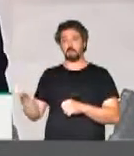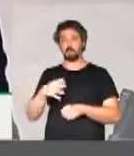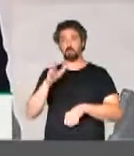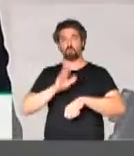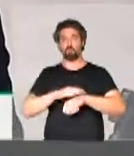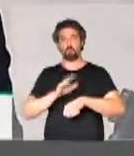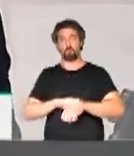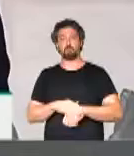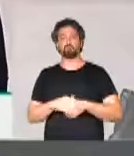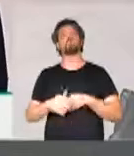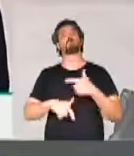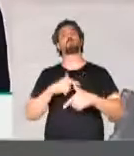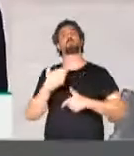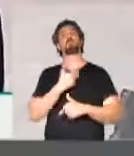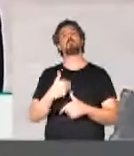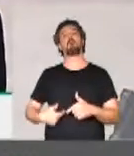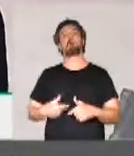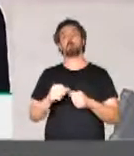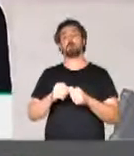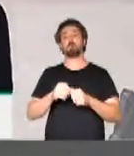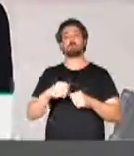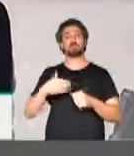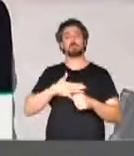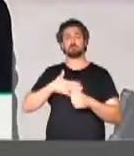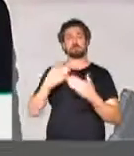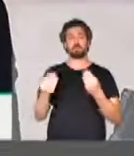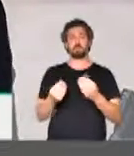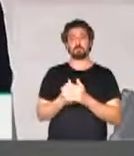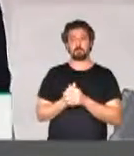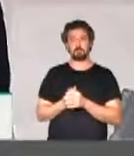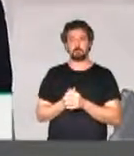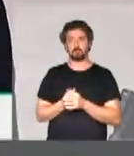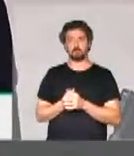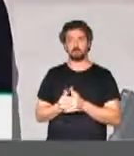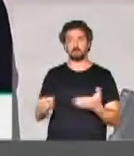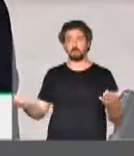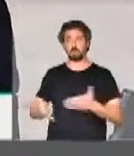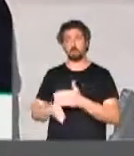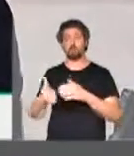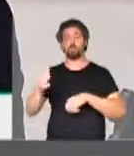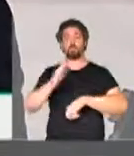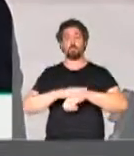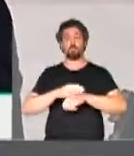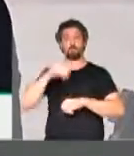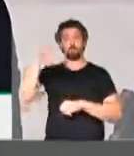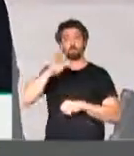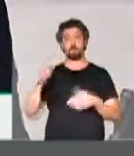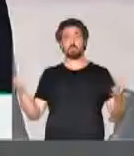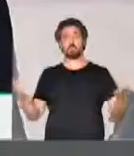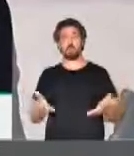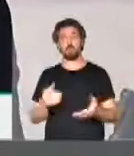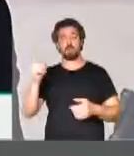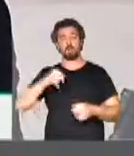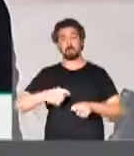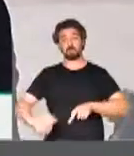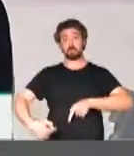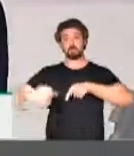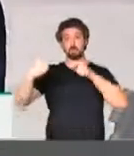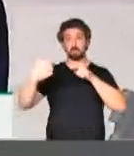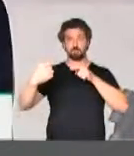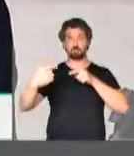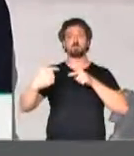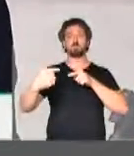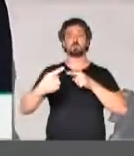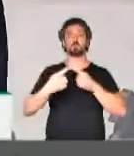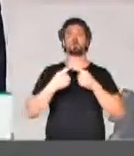novo ofício público que desempenha com muita satisfação, sabendo que o momento que o Brasil vive é um momento desafiador